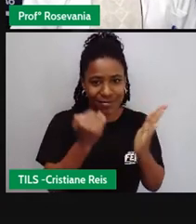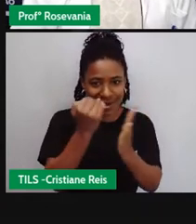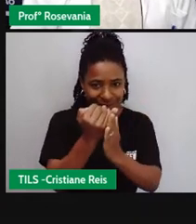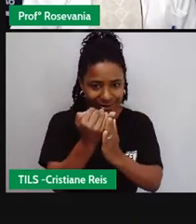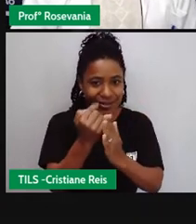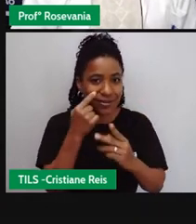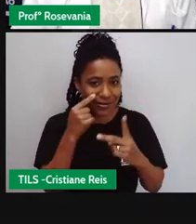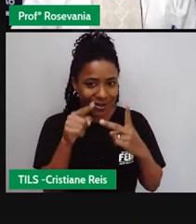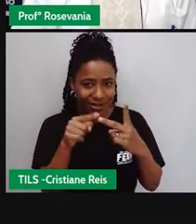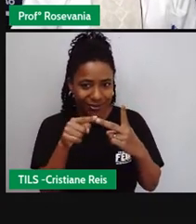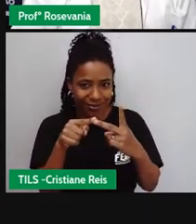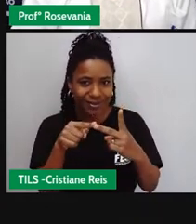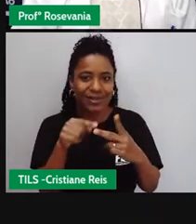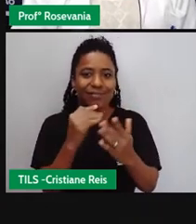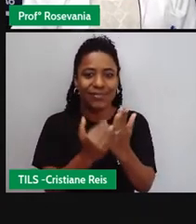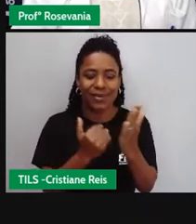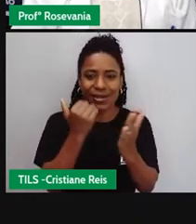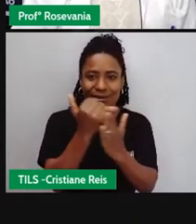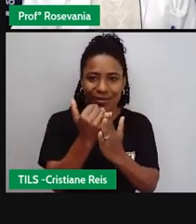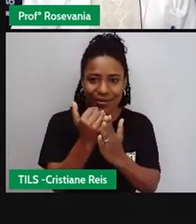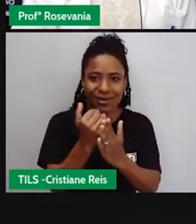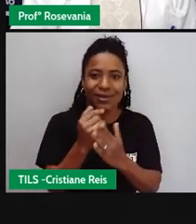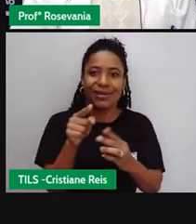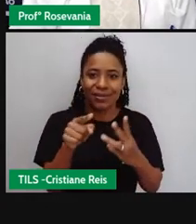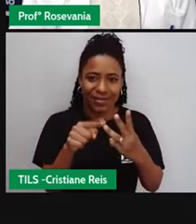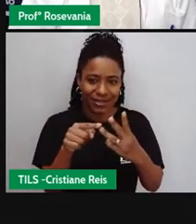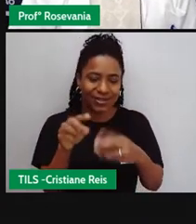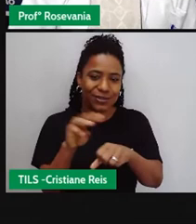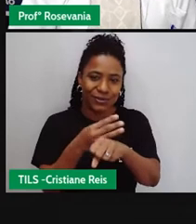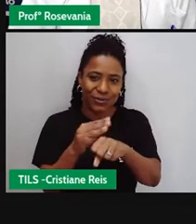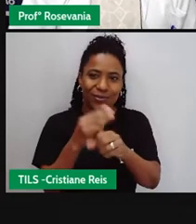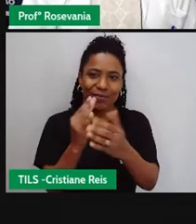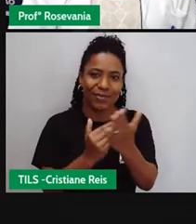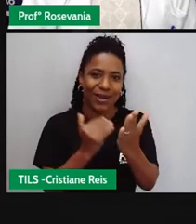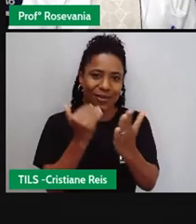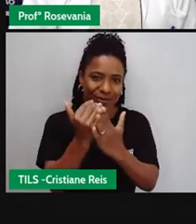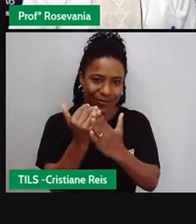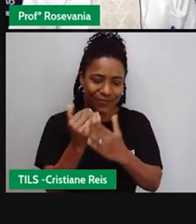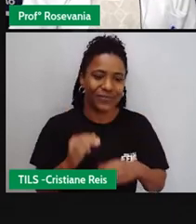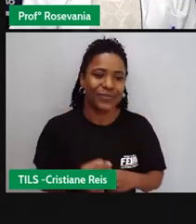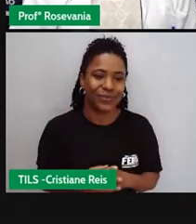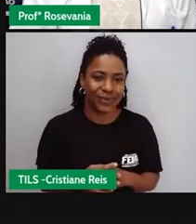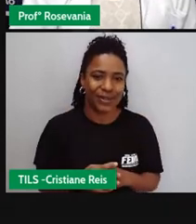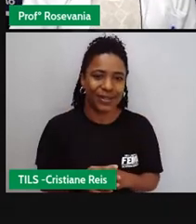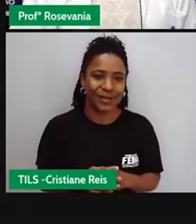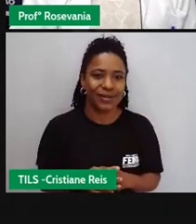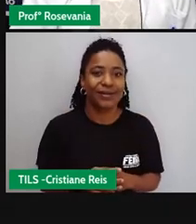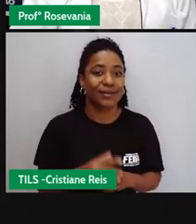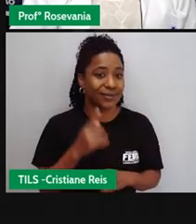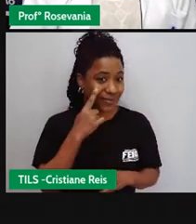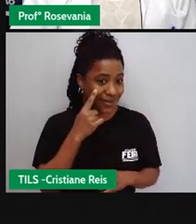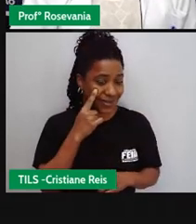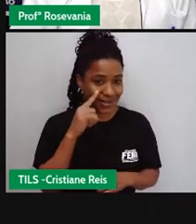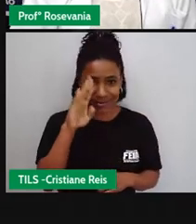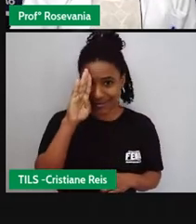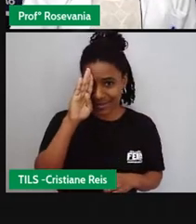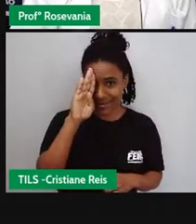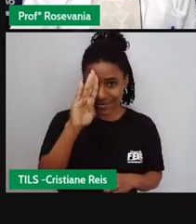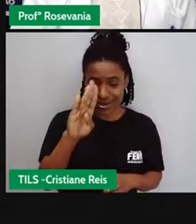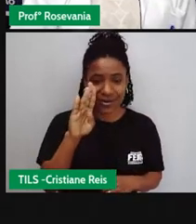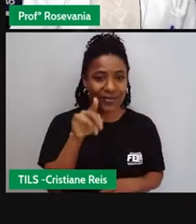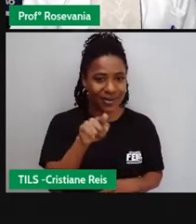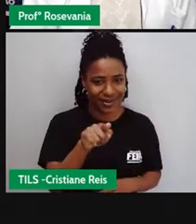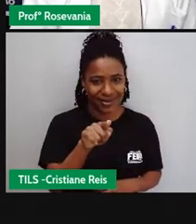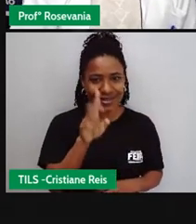mesma coisa que está escuro maior quantidade aqui também segue a mesma ideia percebam que uma região ela sempre se destaca no nosso país